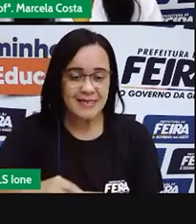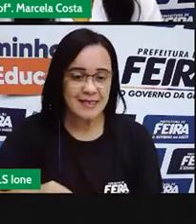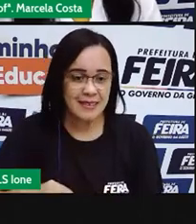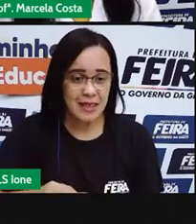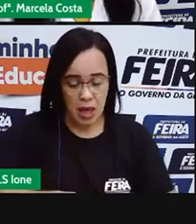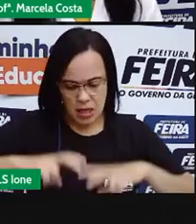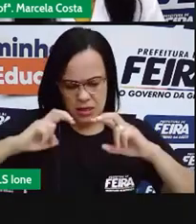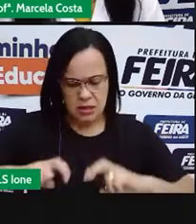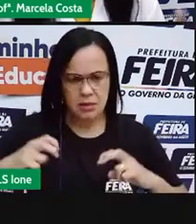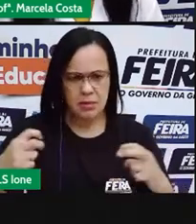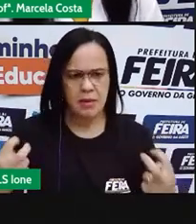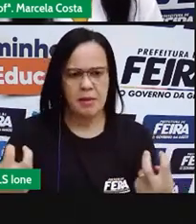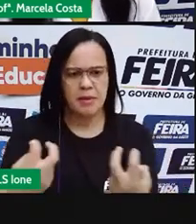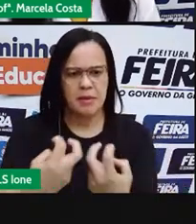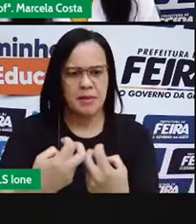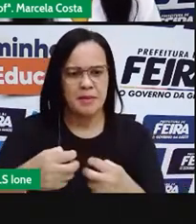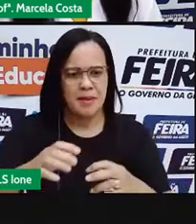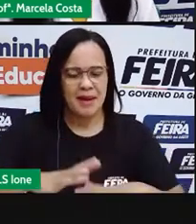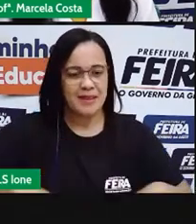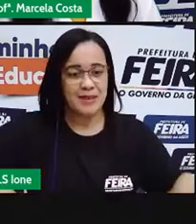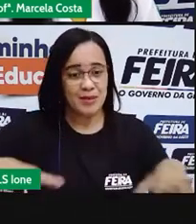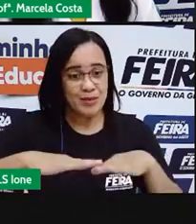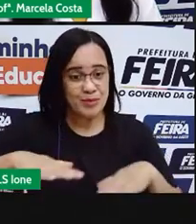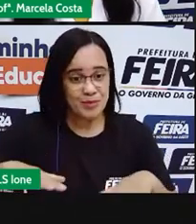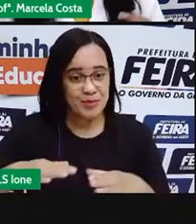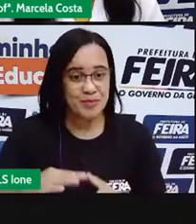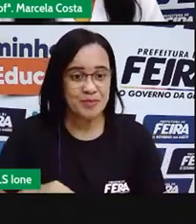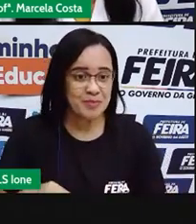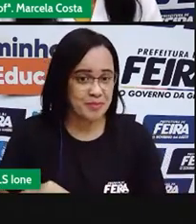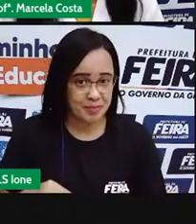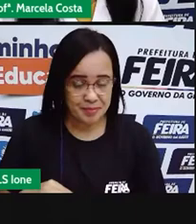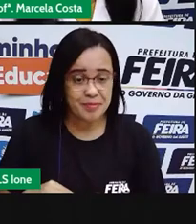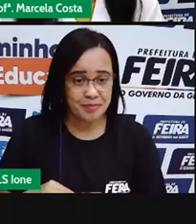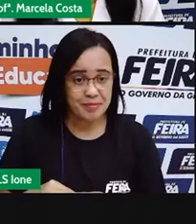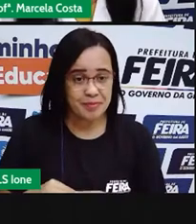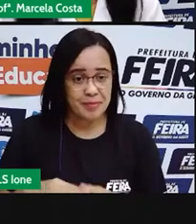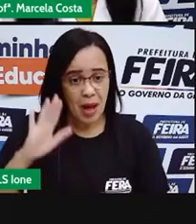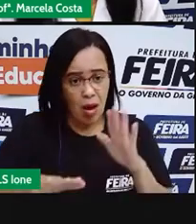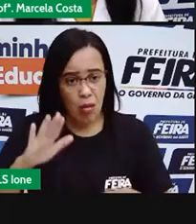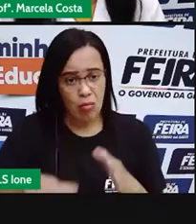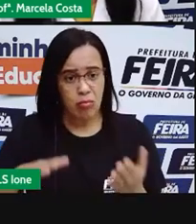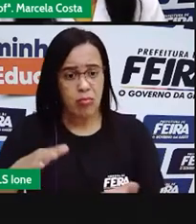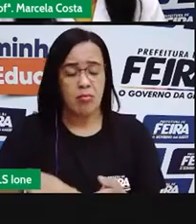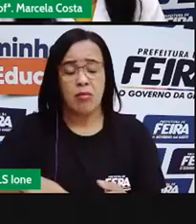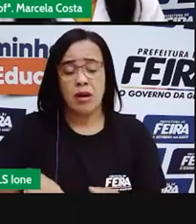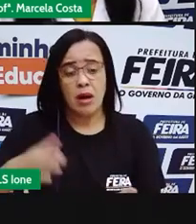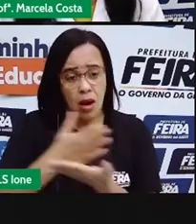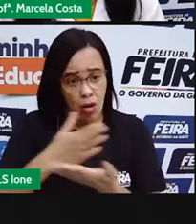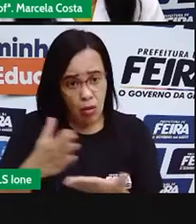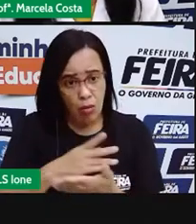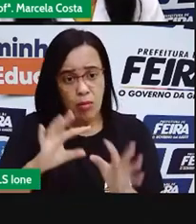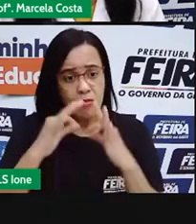mesa. Tem famílias que isso é uma regra, é um combinado.